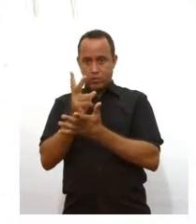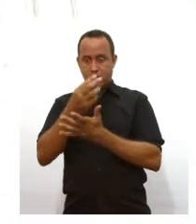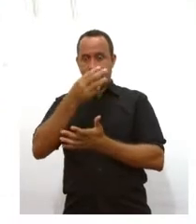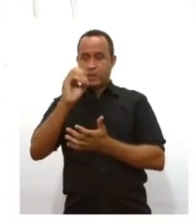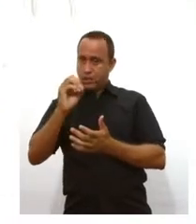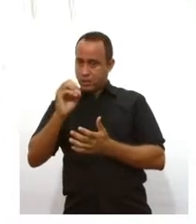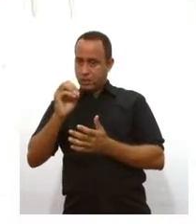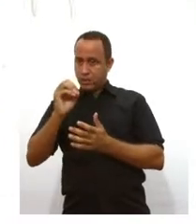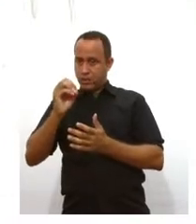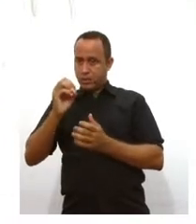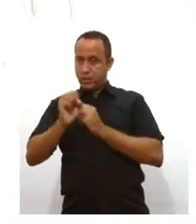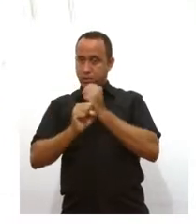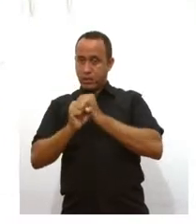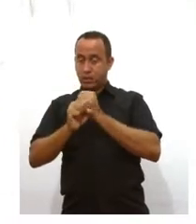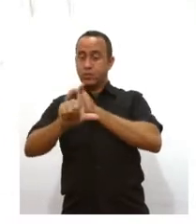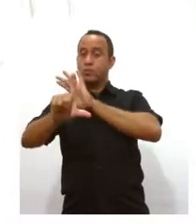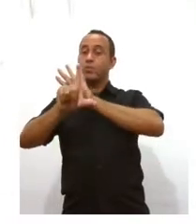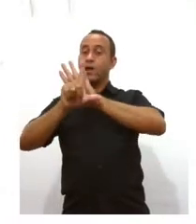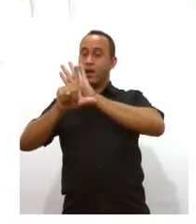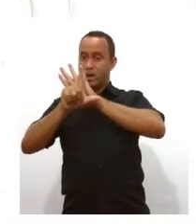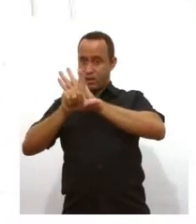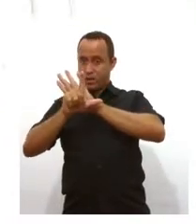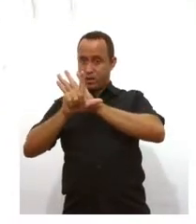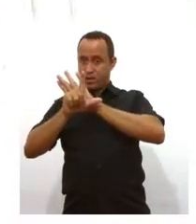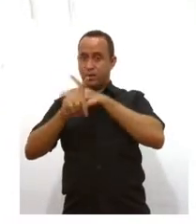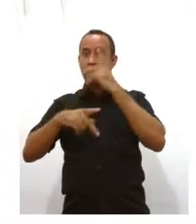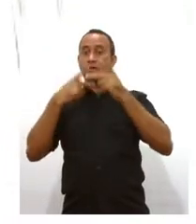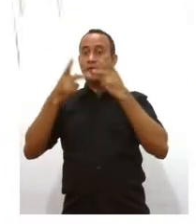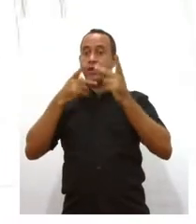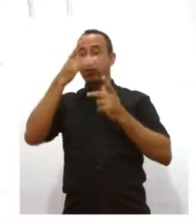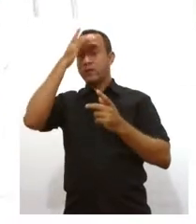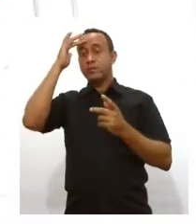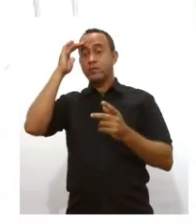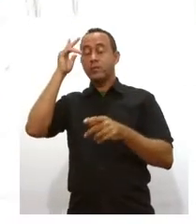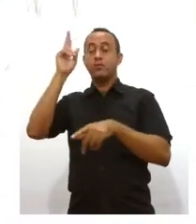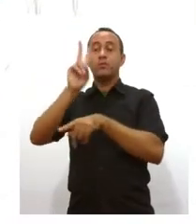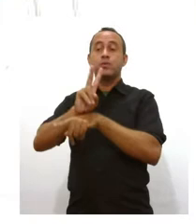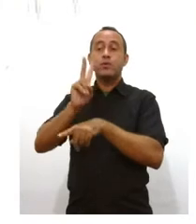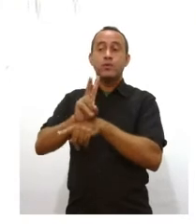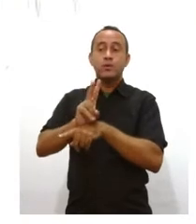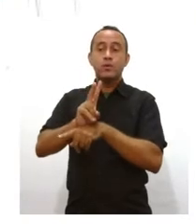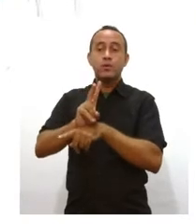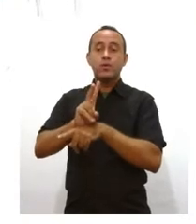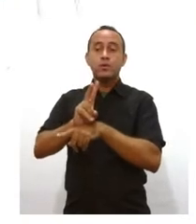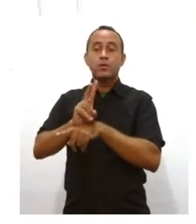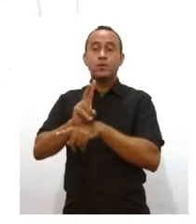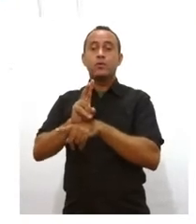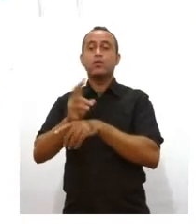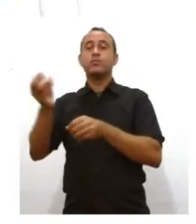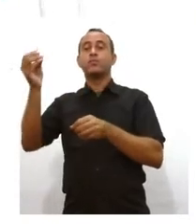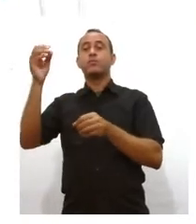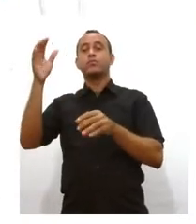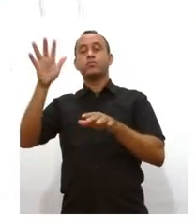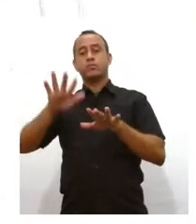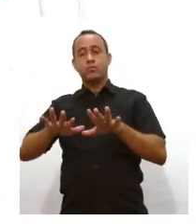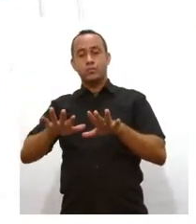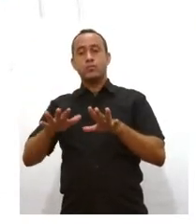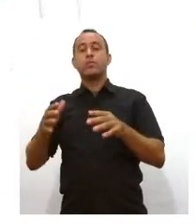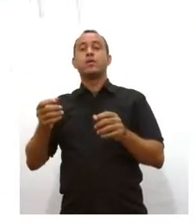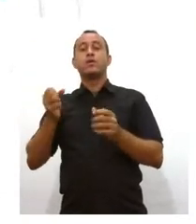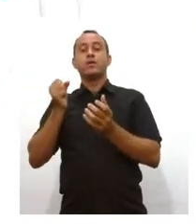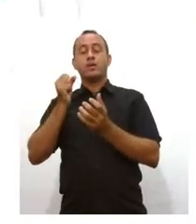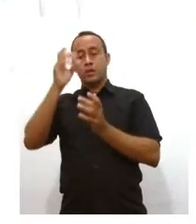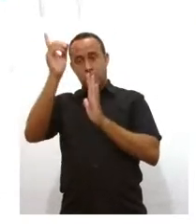lei que trata das relações consumiristas, proteção integral ao direito do consumidor,